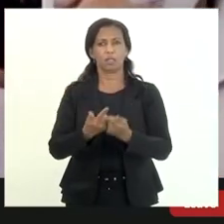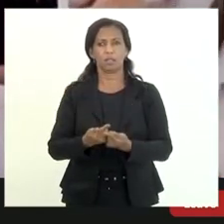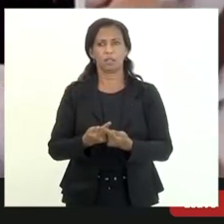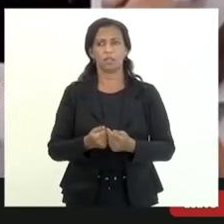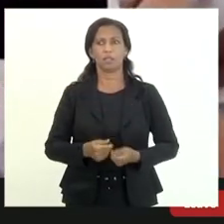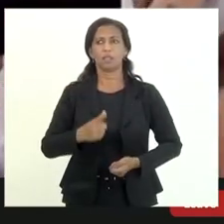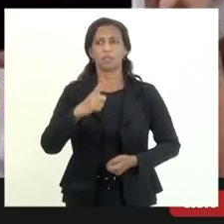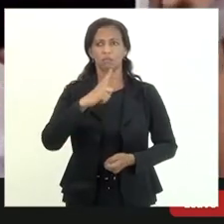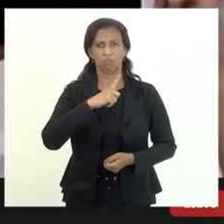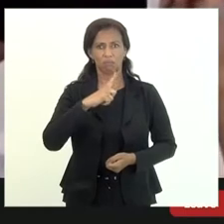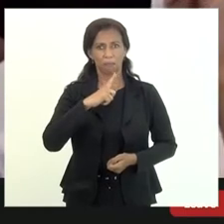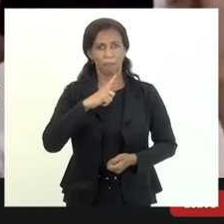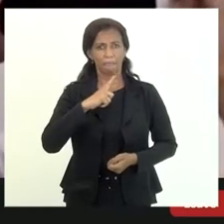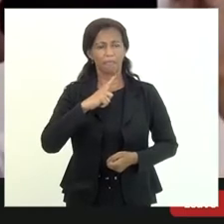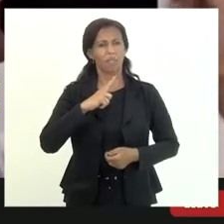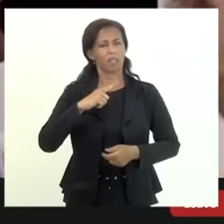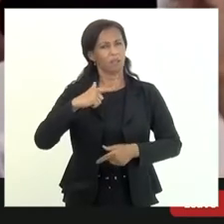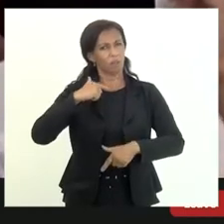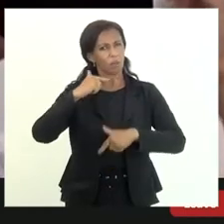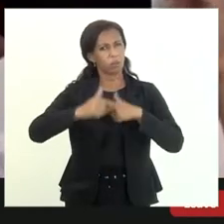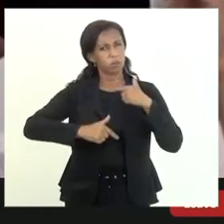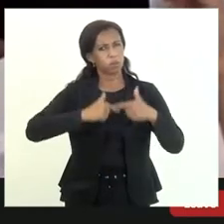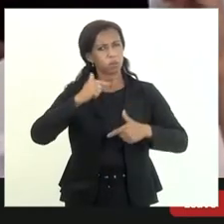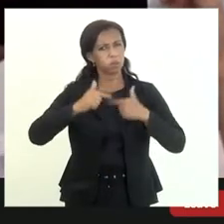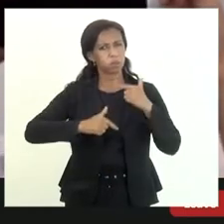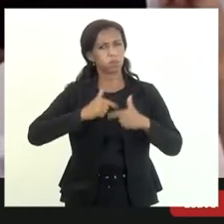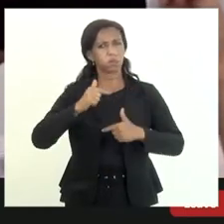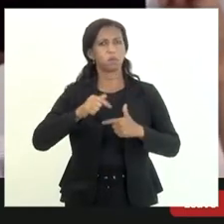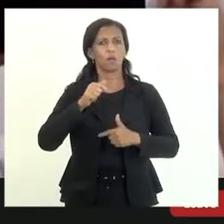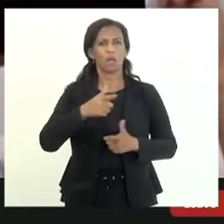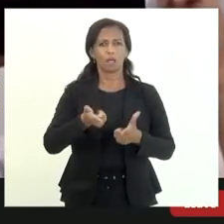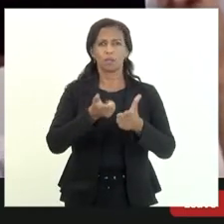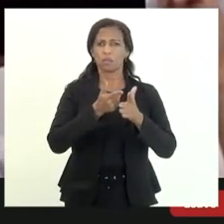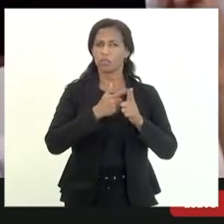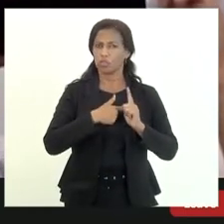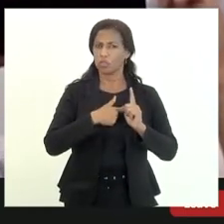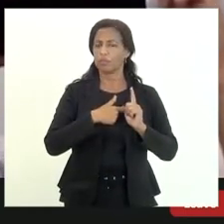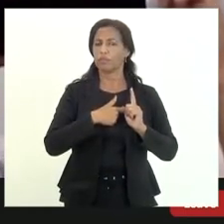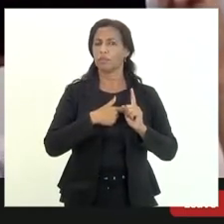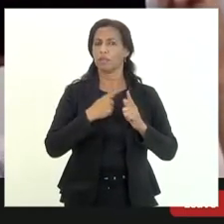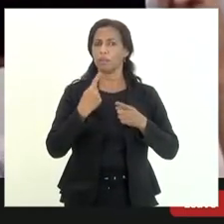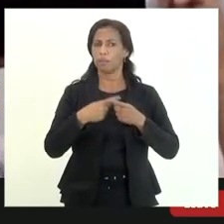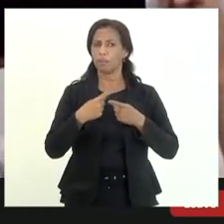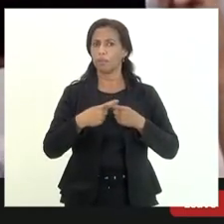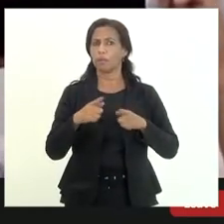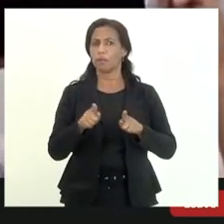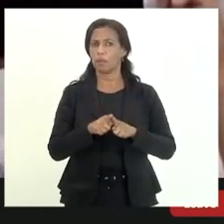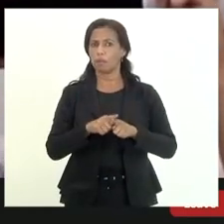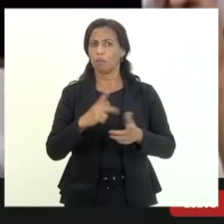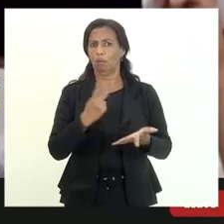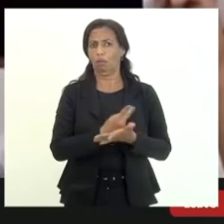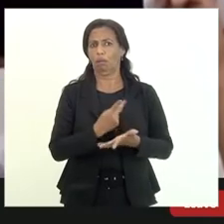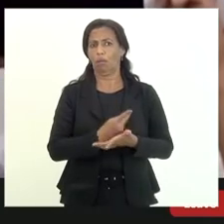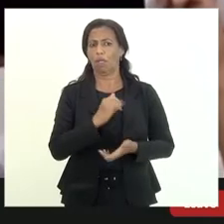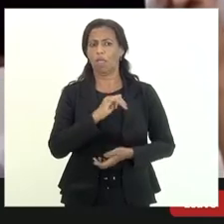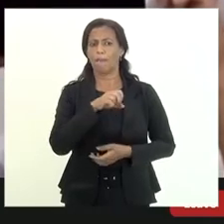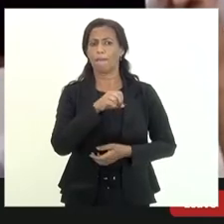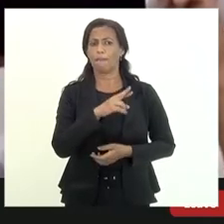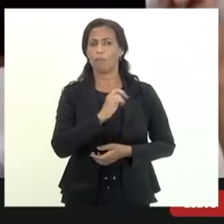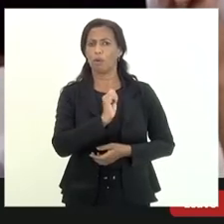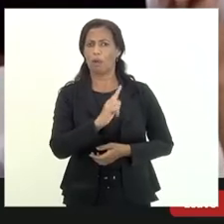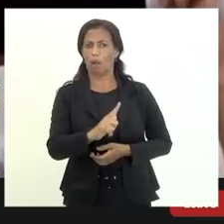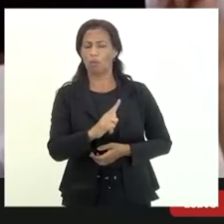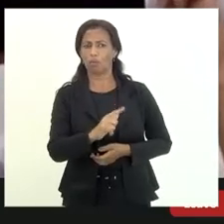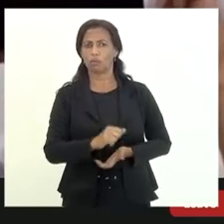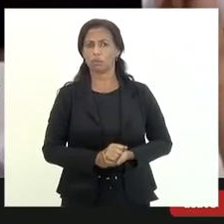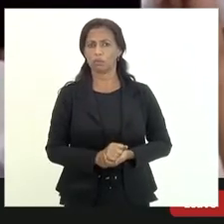que tenho me empenhado em relação a esta dívida ativa por considerar inclusive imoral não tem